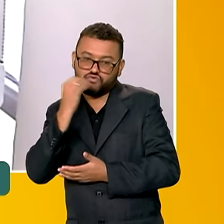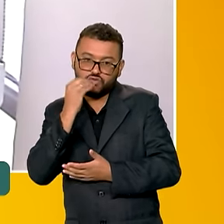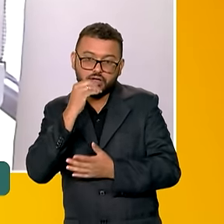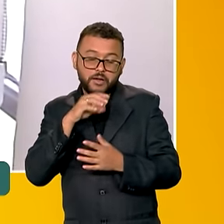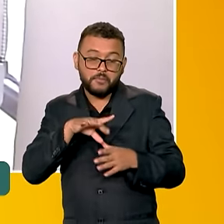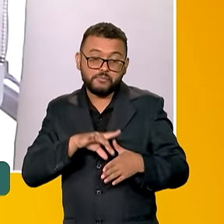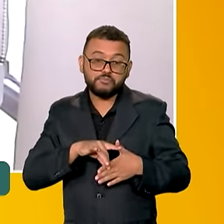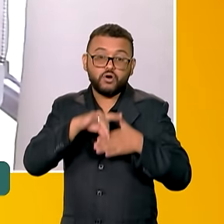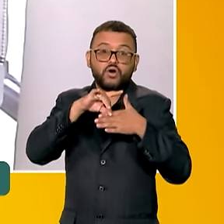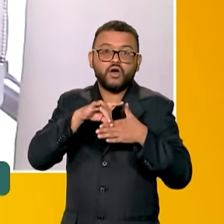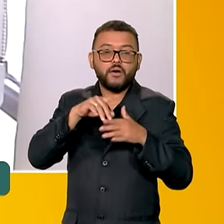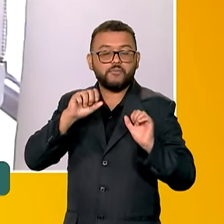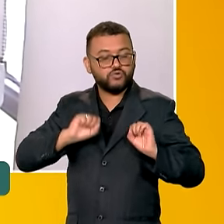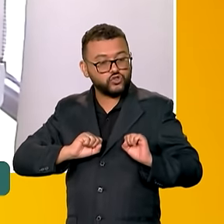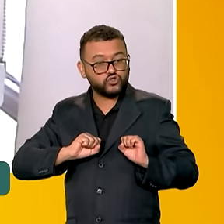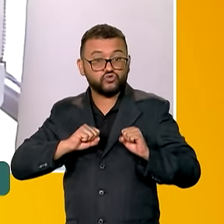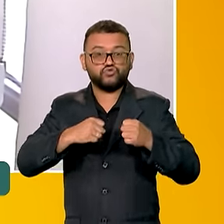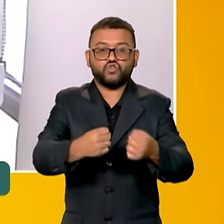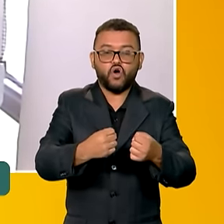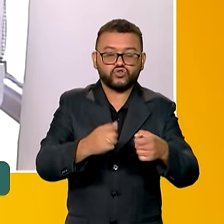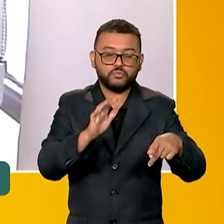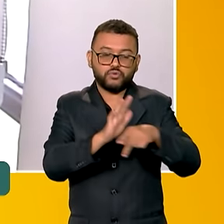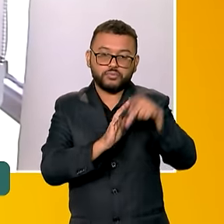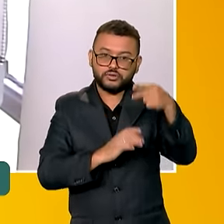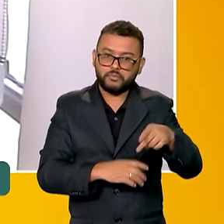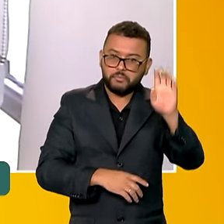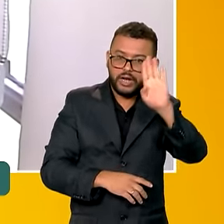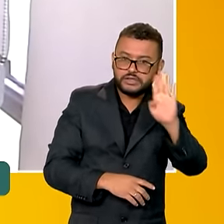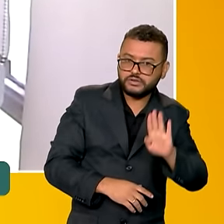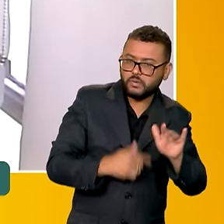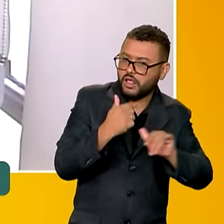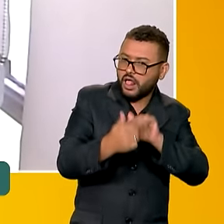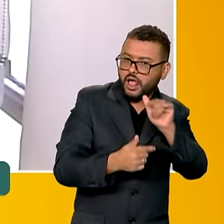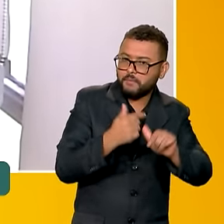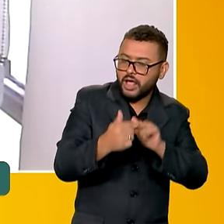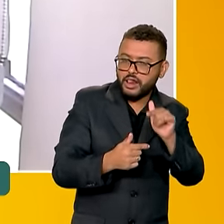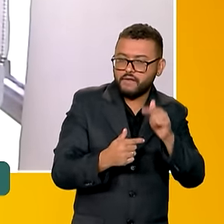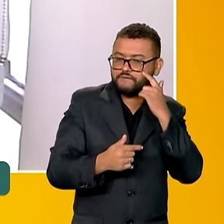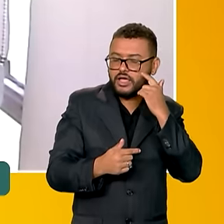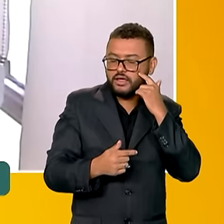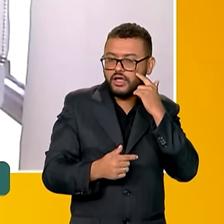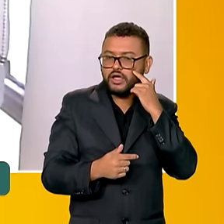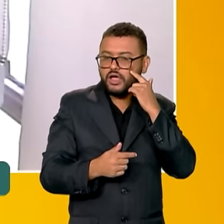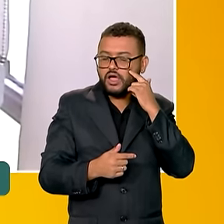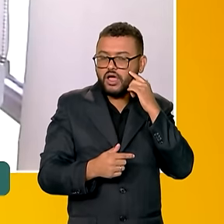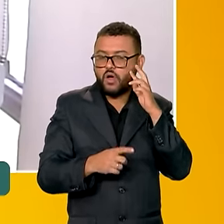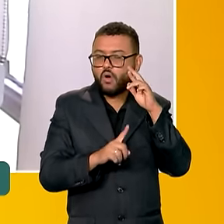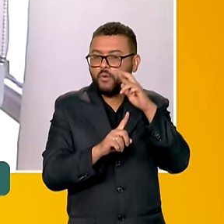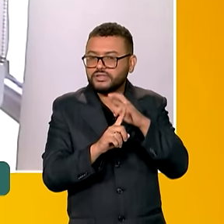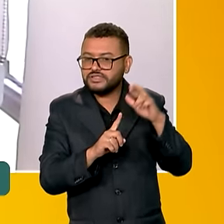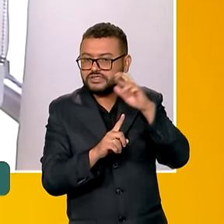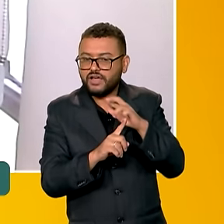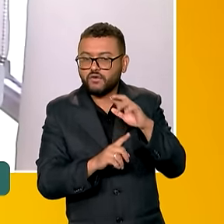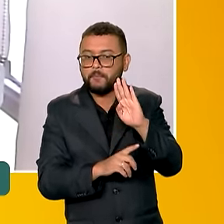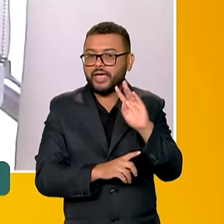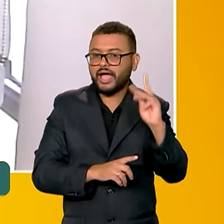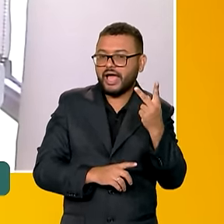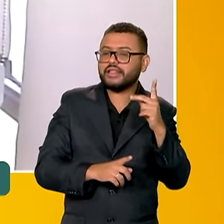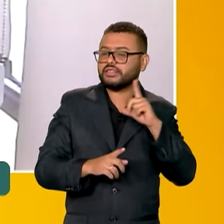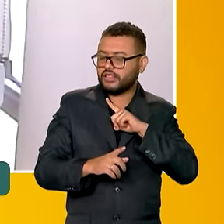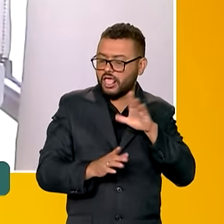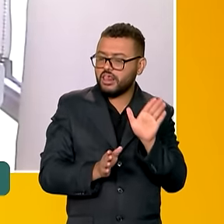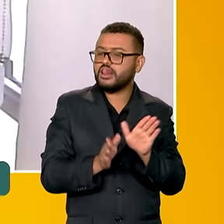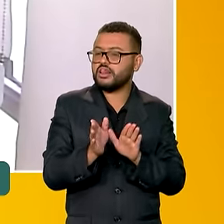destaque interessante para os esforços que a gente tem feito no sentido de tornar o Observa DH mais acessível,